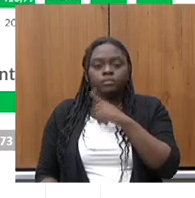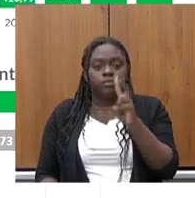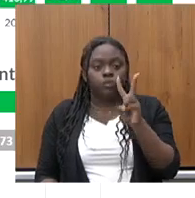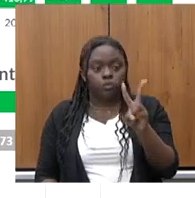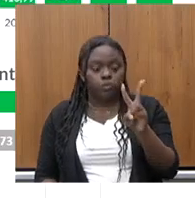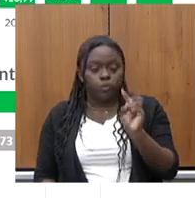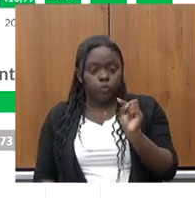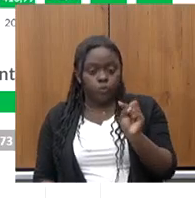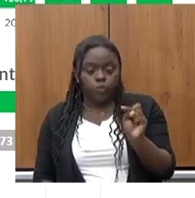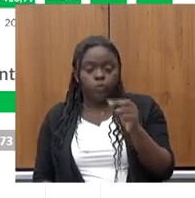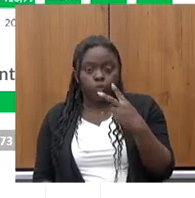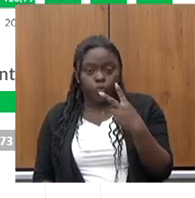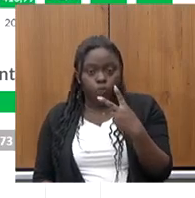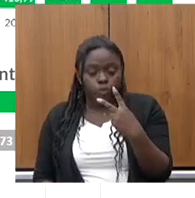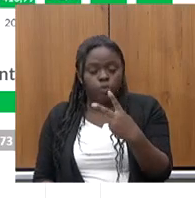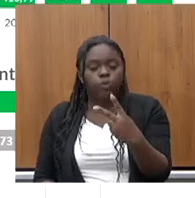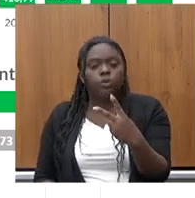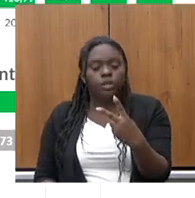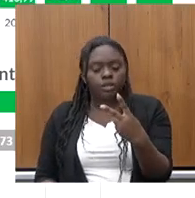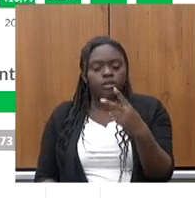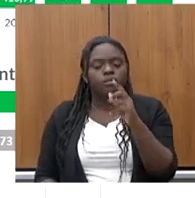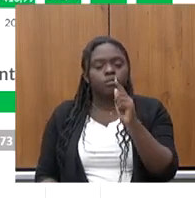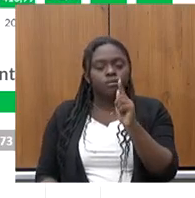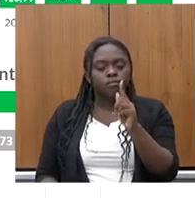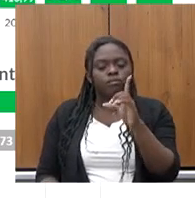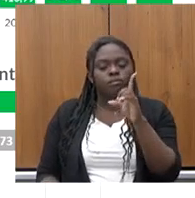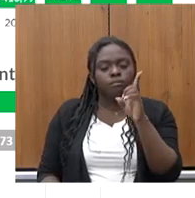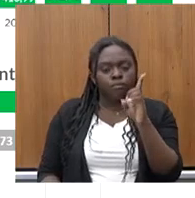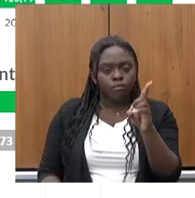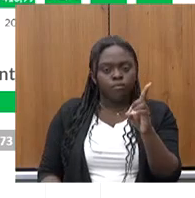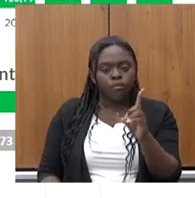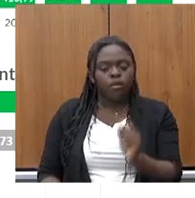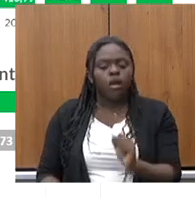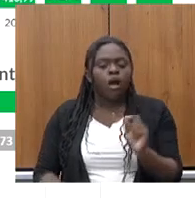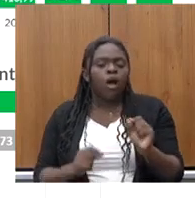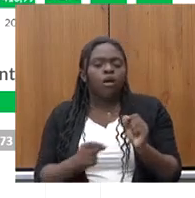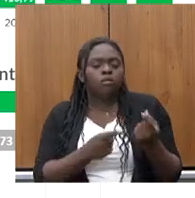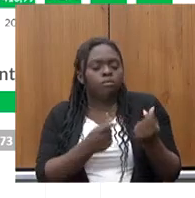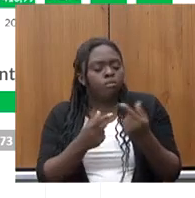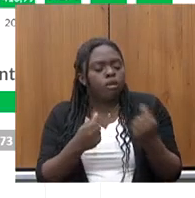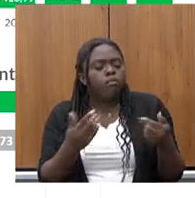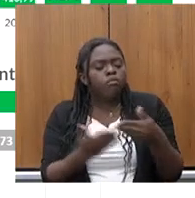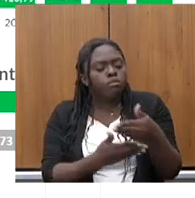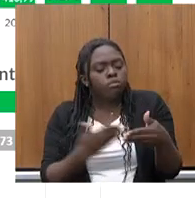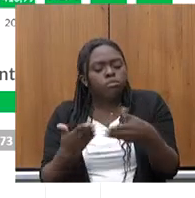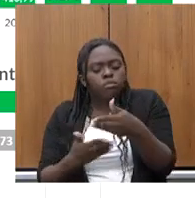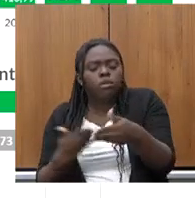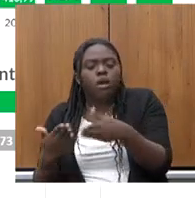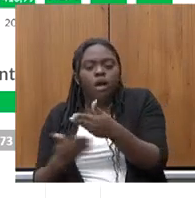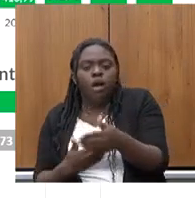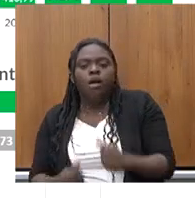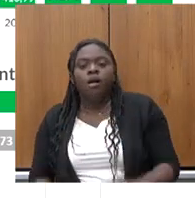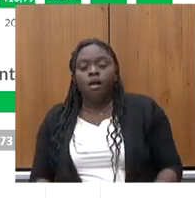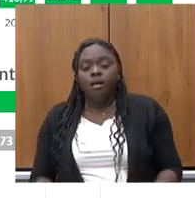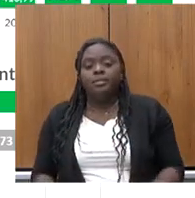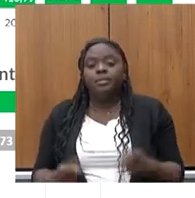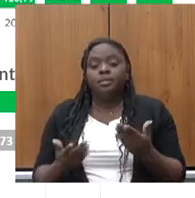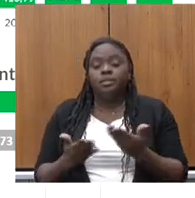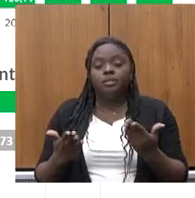,2 gigawatts de GD, de geração distribuída, e 1,7 de geração centralizada.